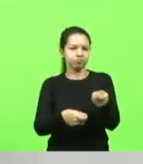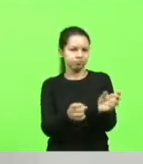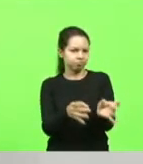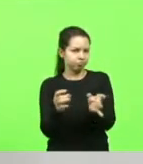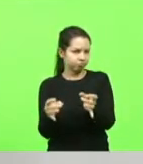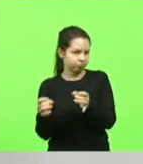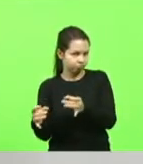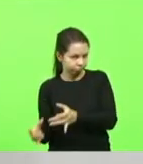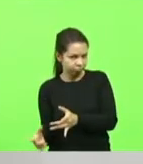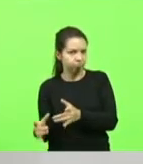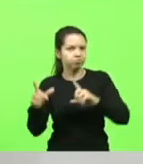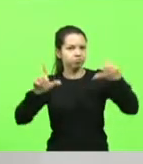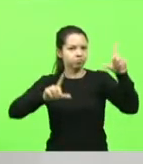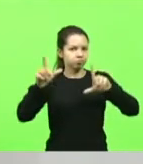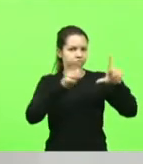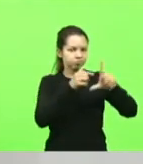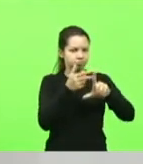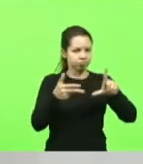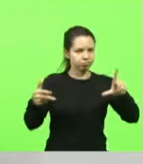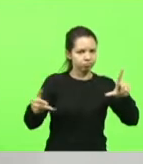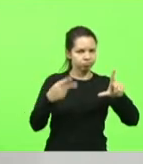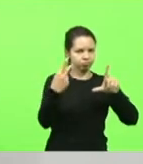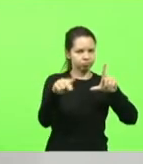meios de comunicação da sua cidade.